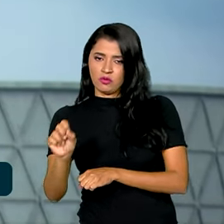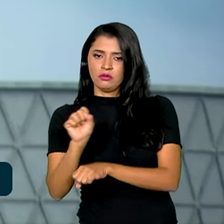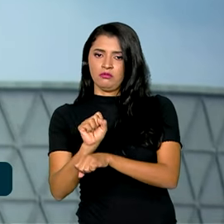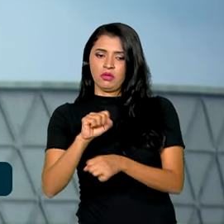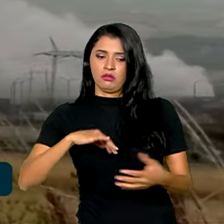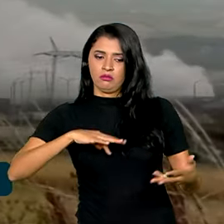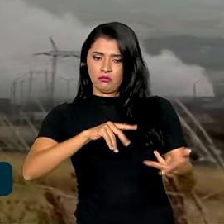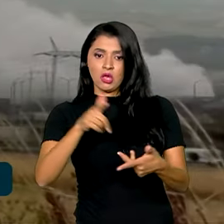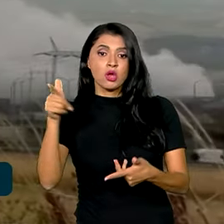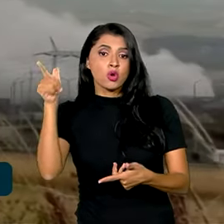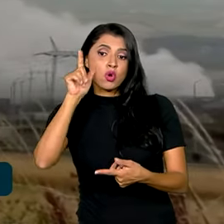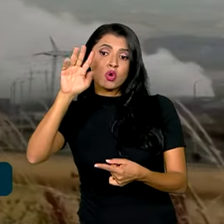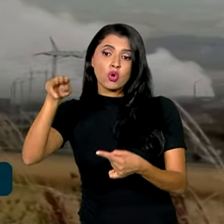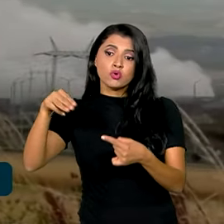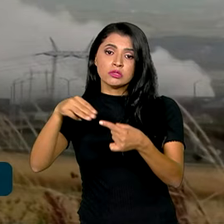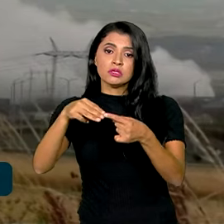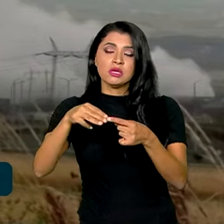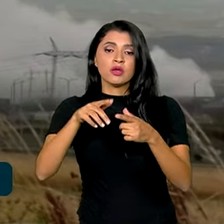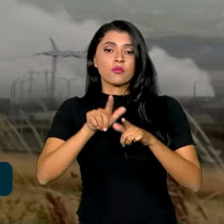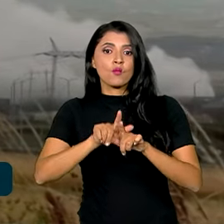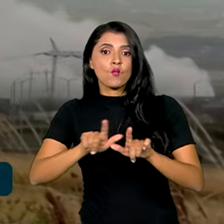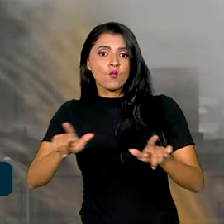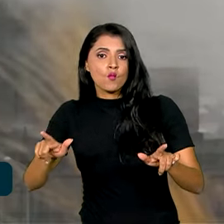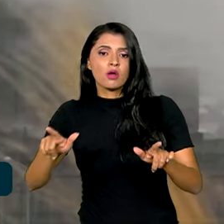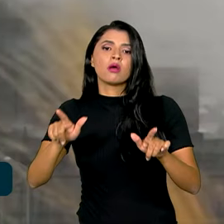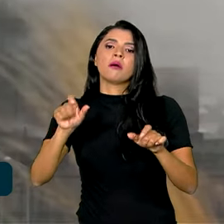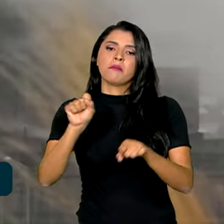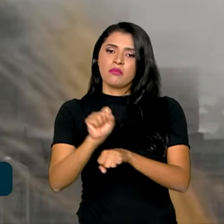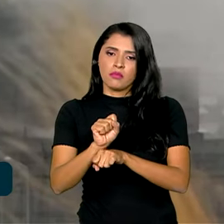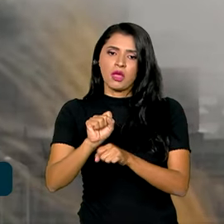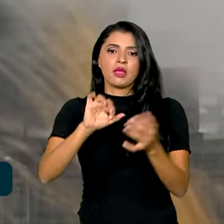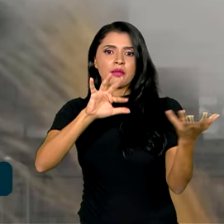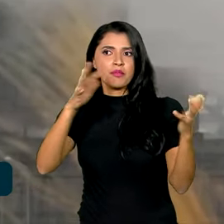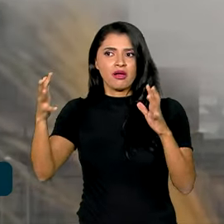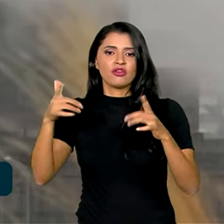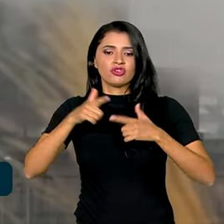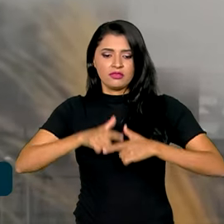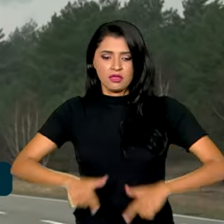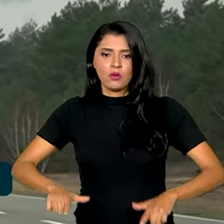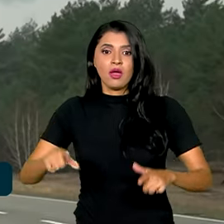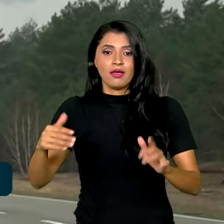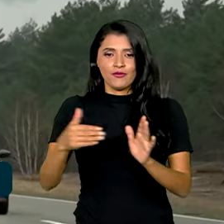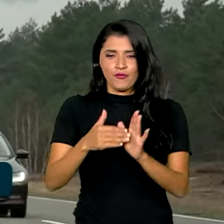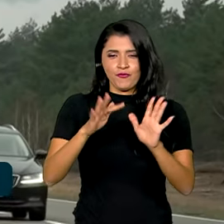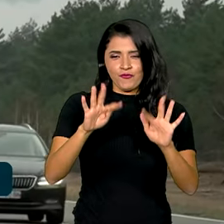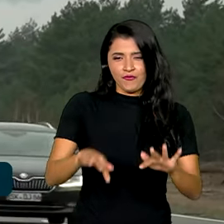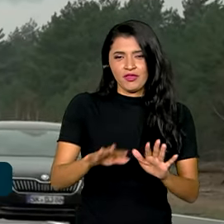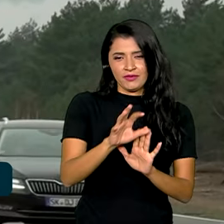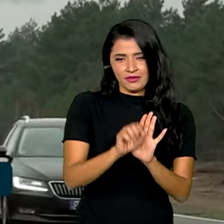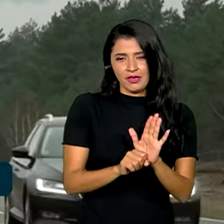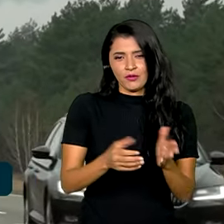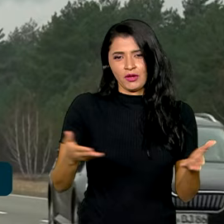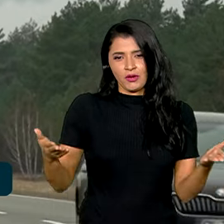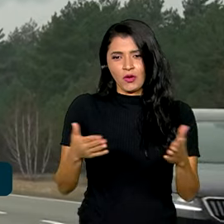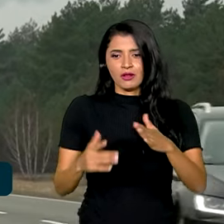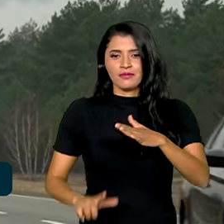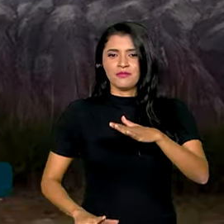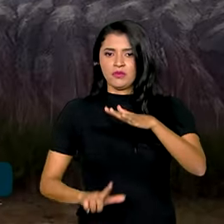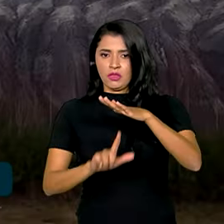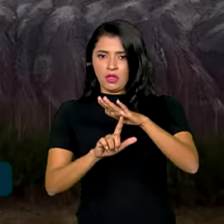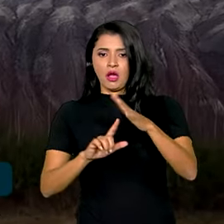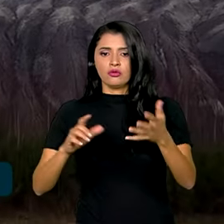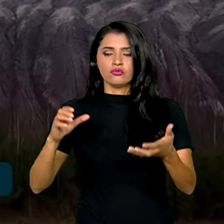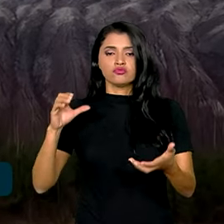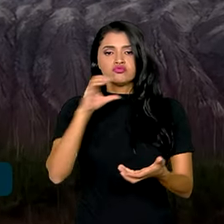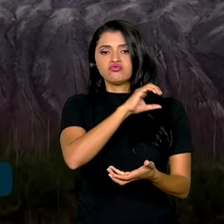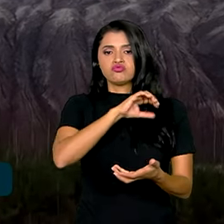tenha alcançado a neutralidade climática e, até o fim deste século, limitado o aumento da temperatura da Terra